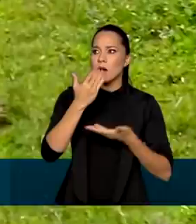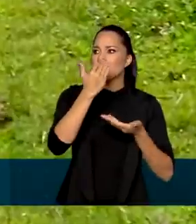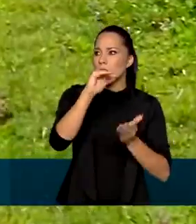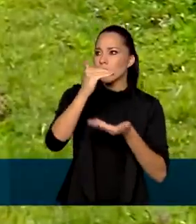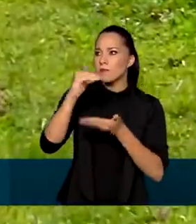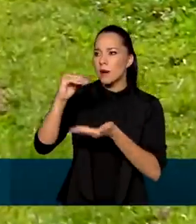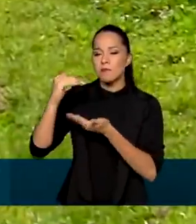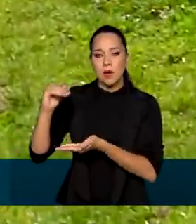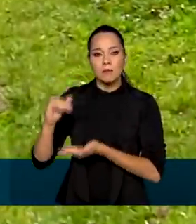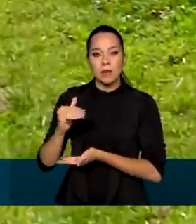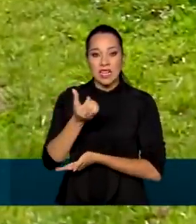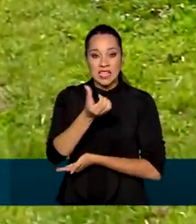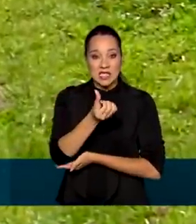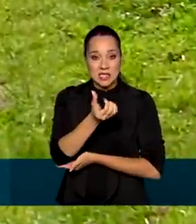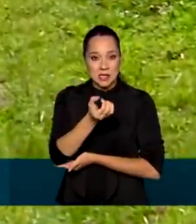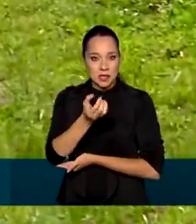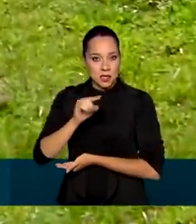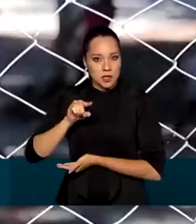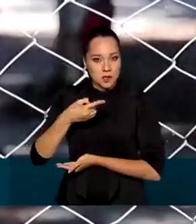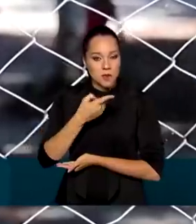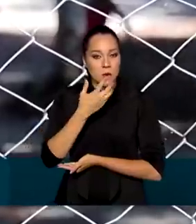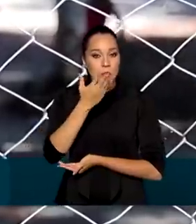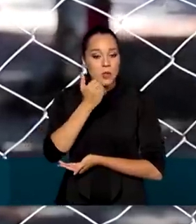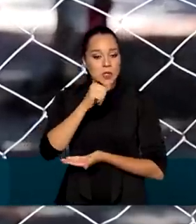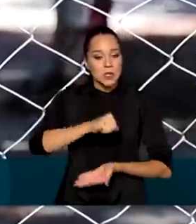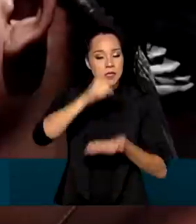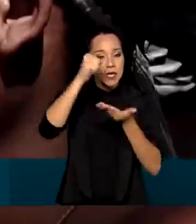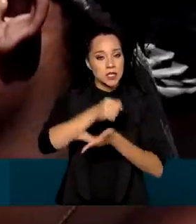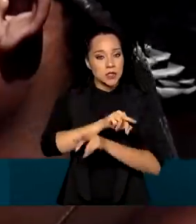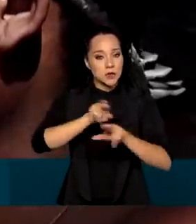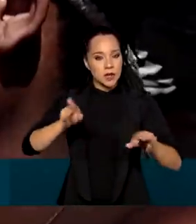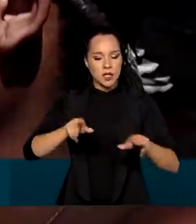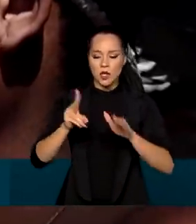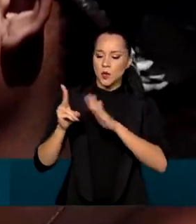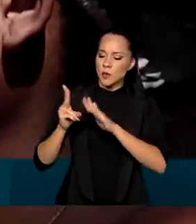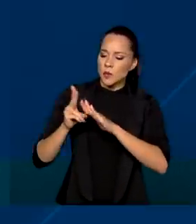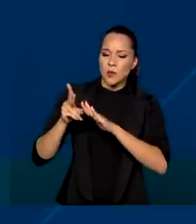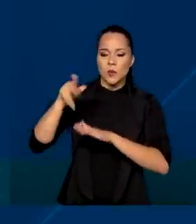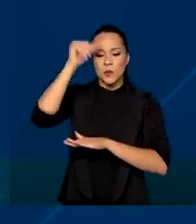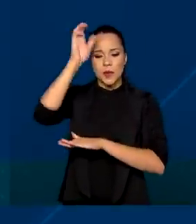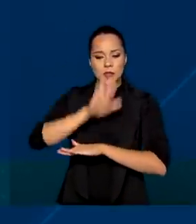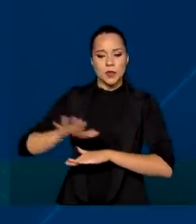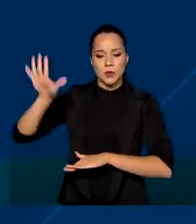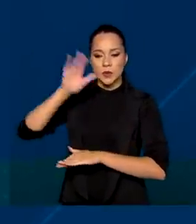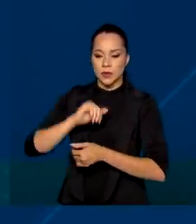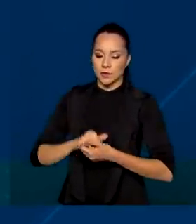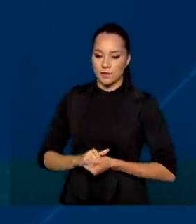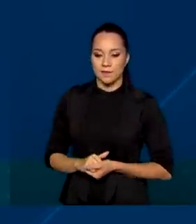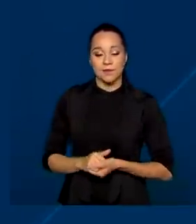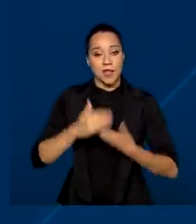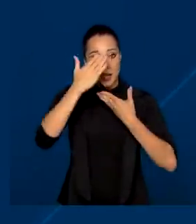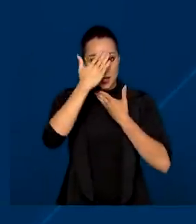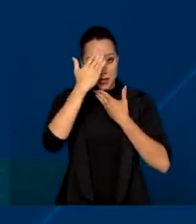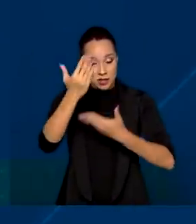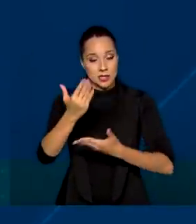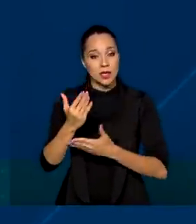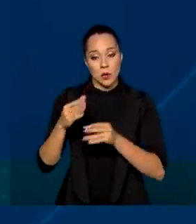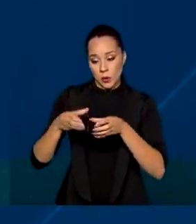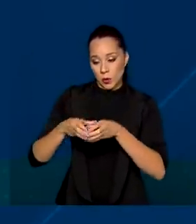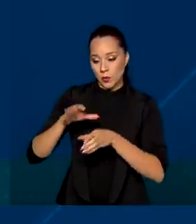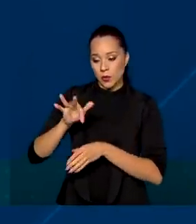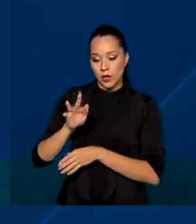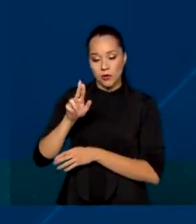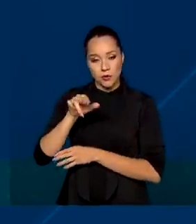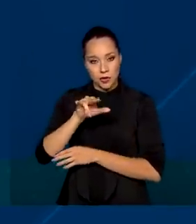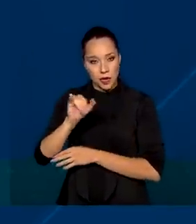cerca de 600 mil cestas básicas a indígenas de todo o país. Eu quero agradecer a pessoal da FUNAI também, que